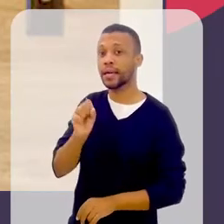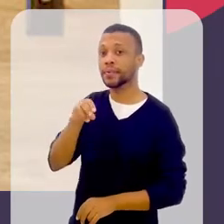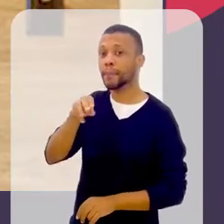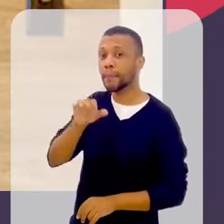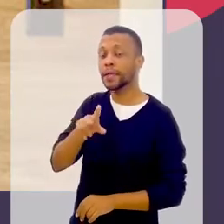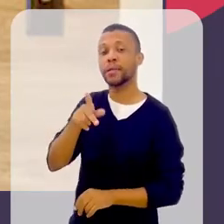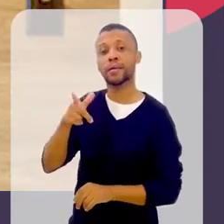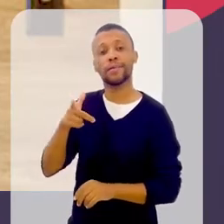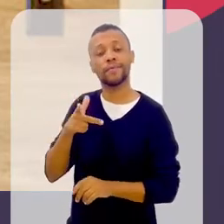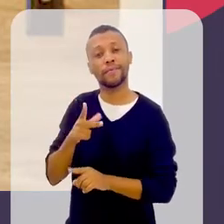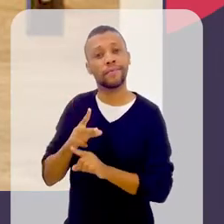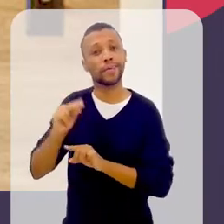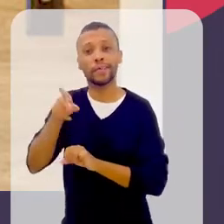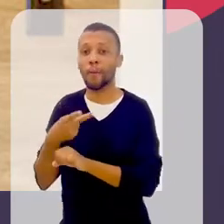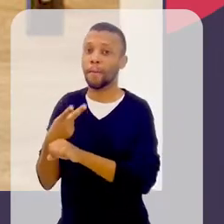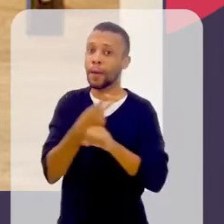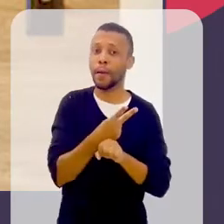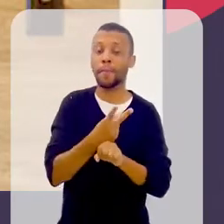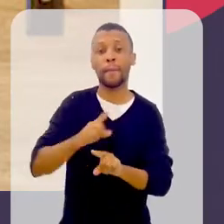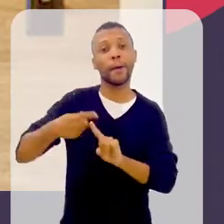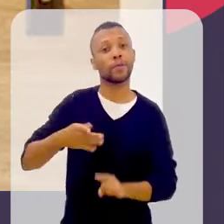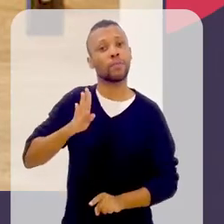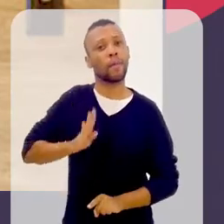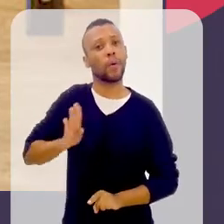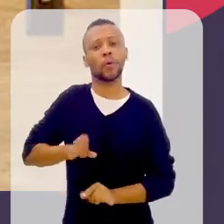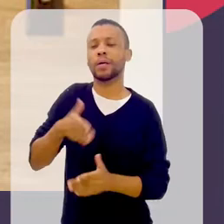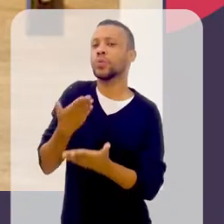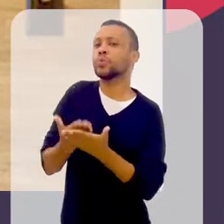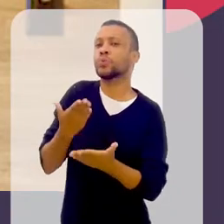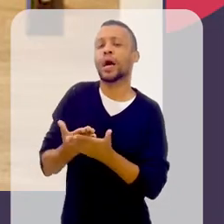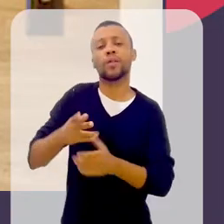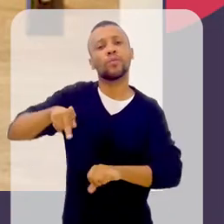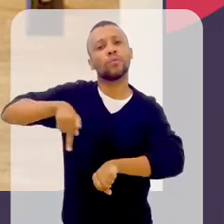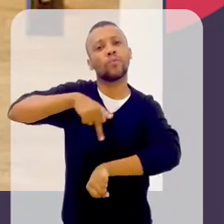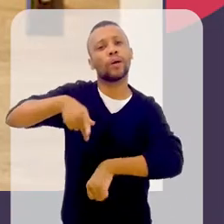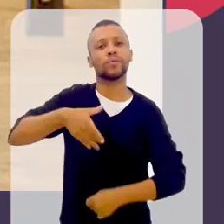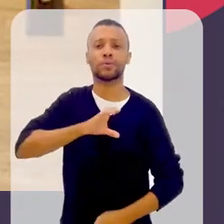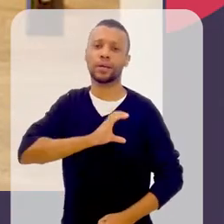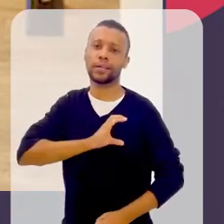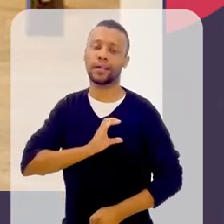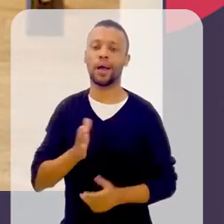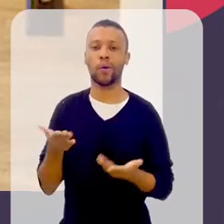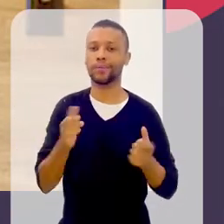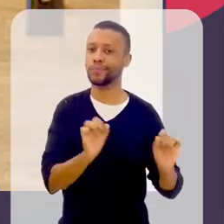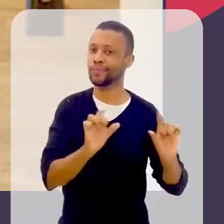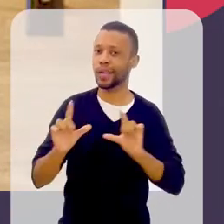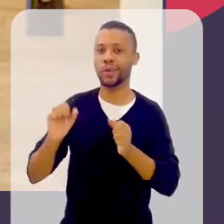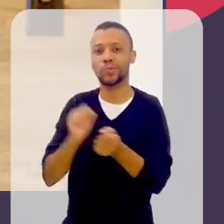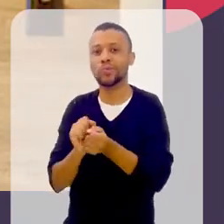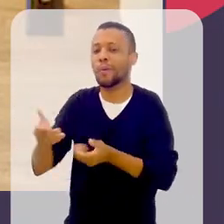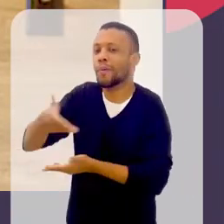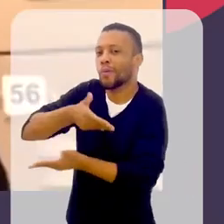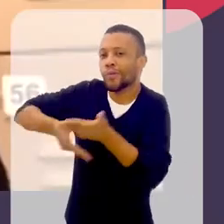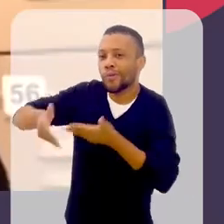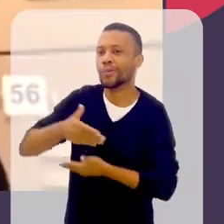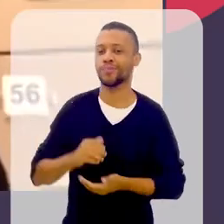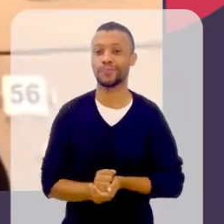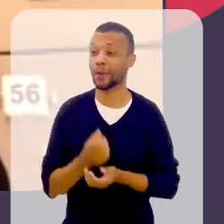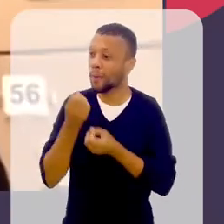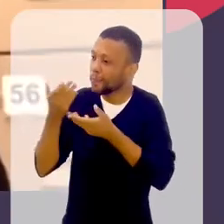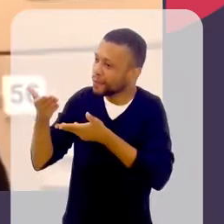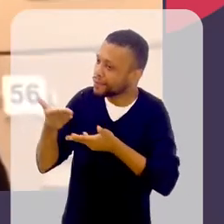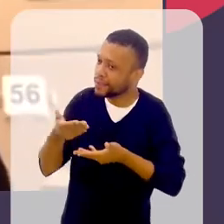Yasmin Pontes ganhou o prêmio e uma bolsa para estudar no Canadá. Ela está aqui hoje para conversar com a gente.